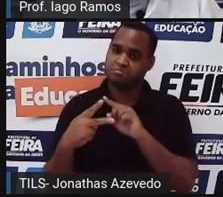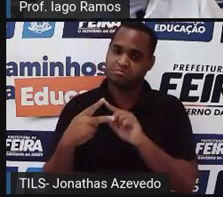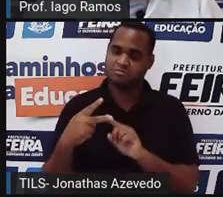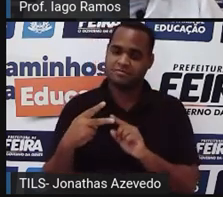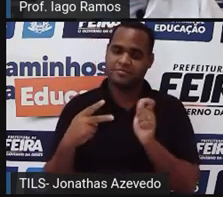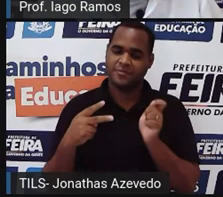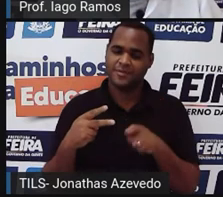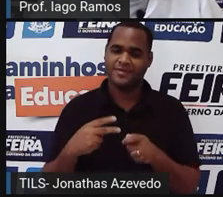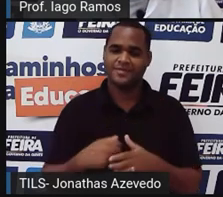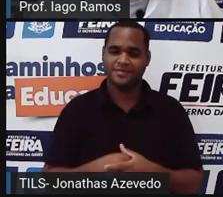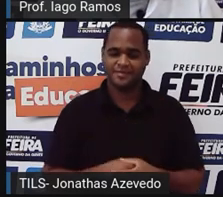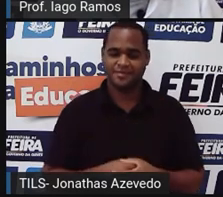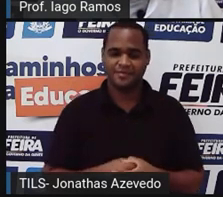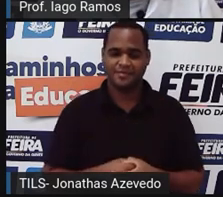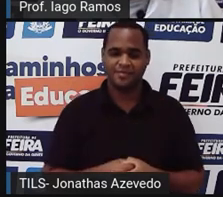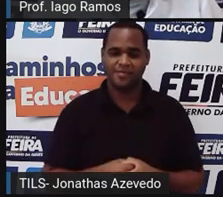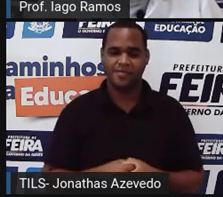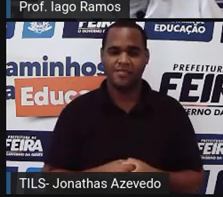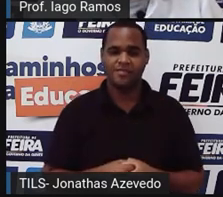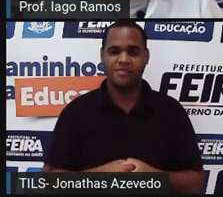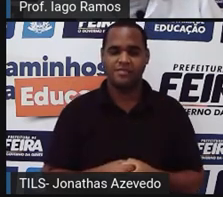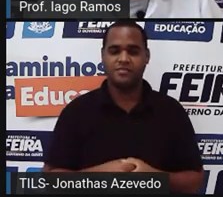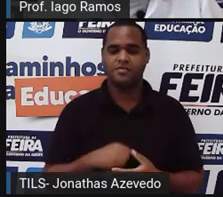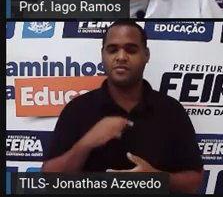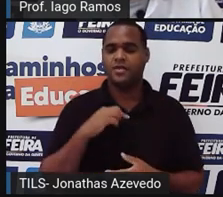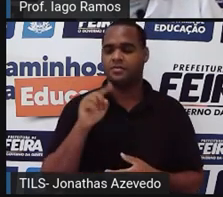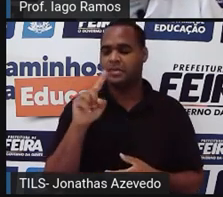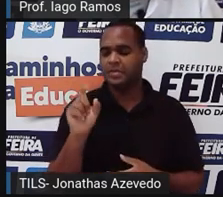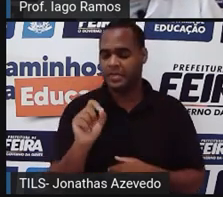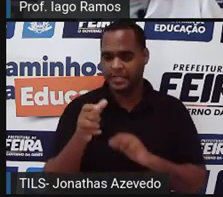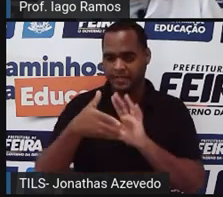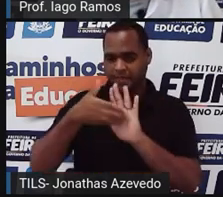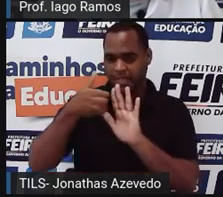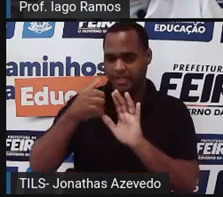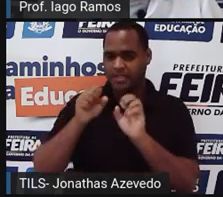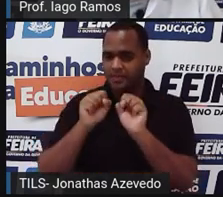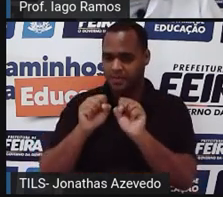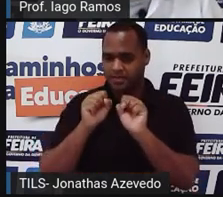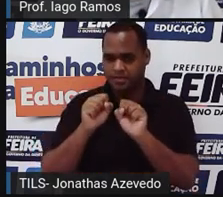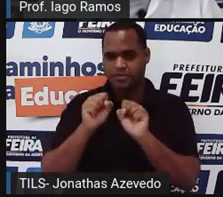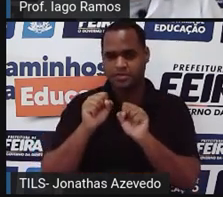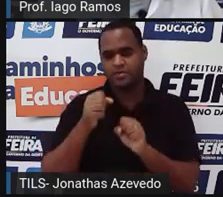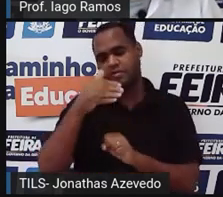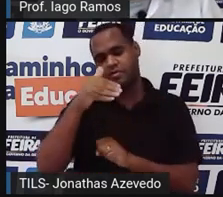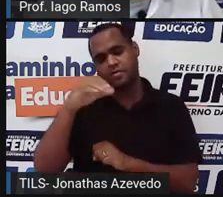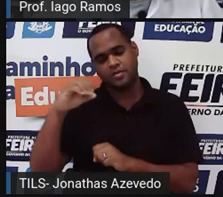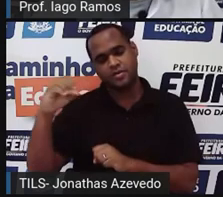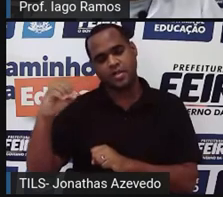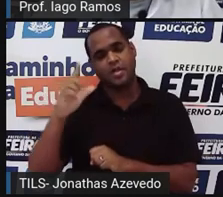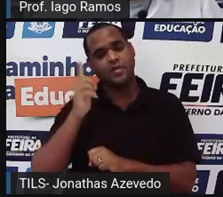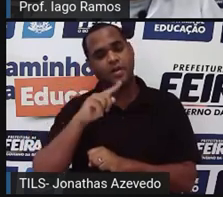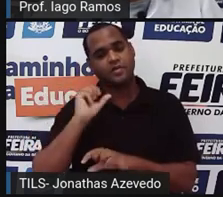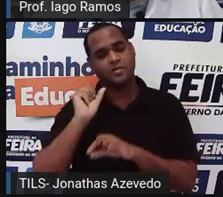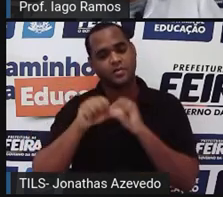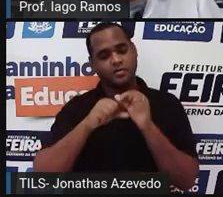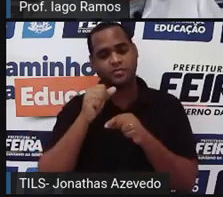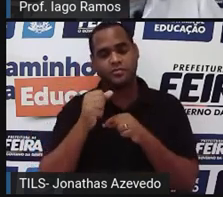Então, qual é o número que vem no lugar da interrogação? Para quando você fizer 100 dividido por ele, dá 2.